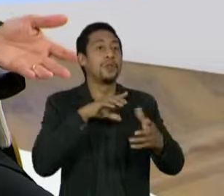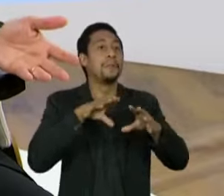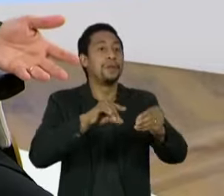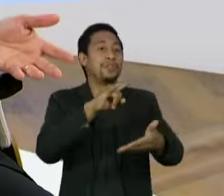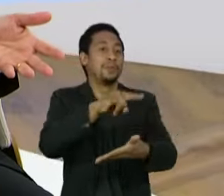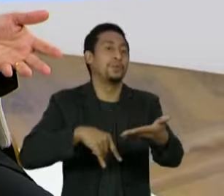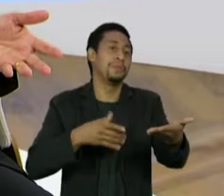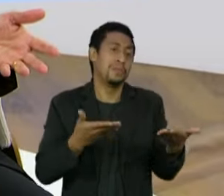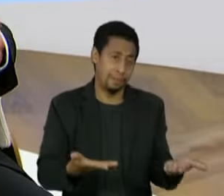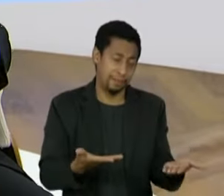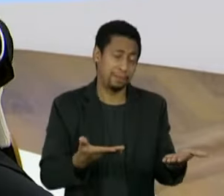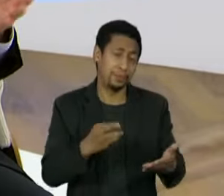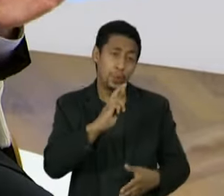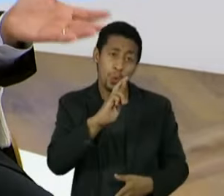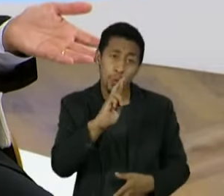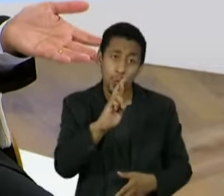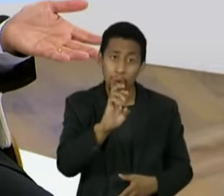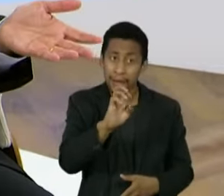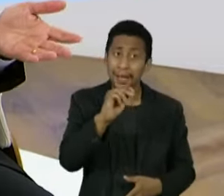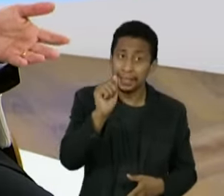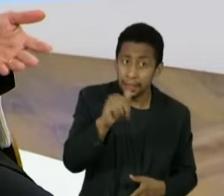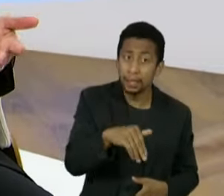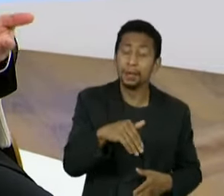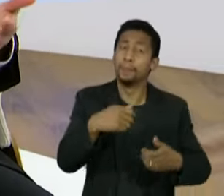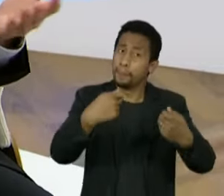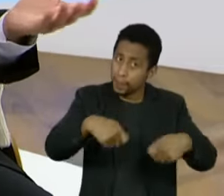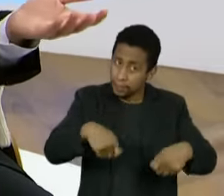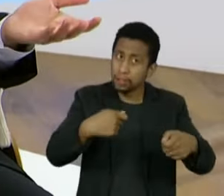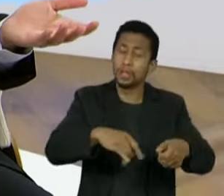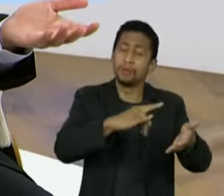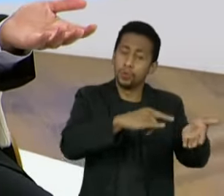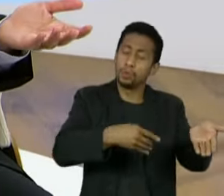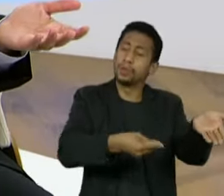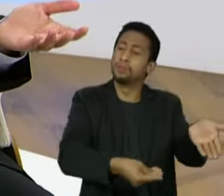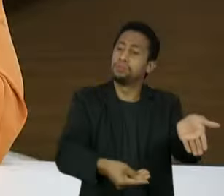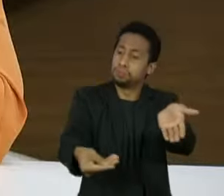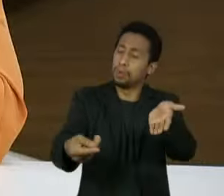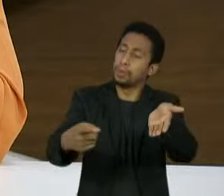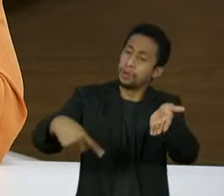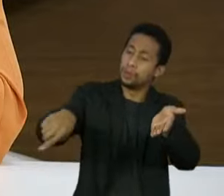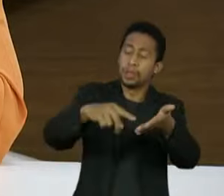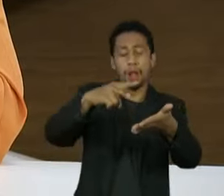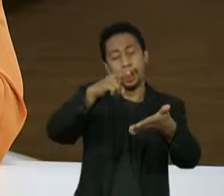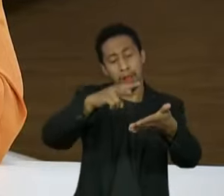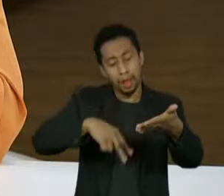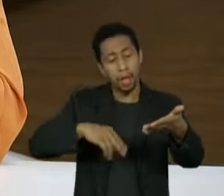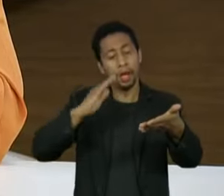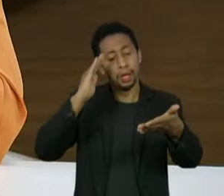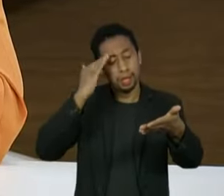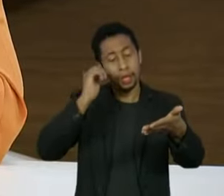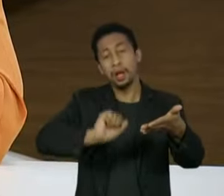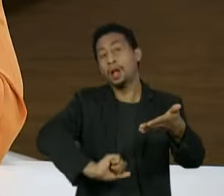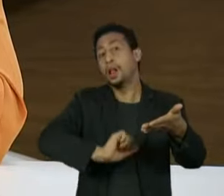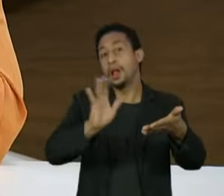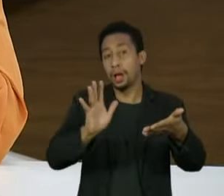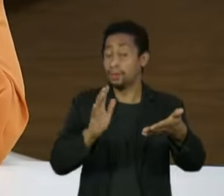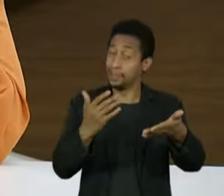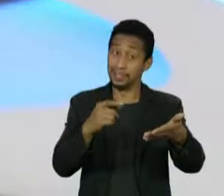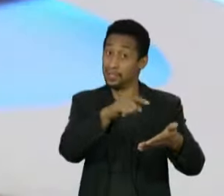Renan não conseguiu cumprir, que era dar acesso para que ele pudesse ter o mínimo de noção do que estava sendo apresentado. Isso não foi feito.